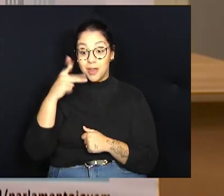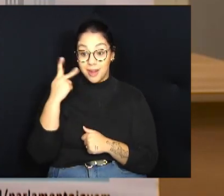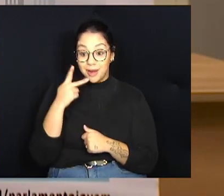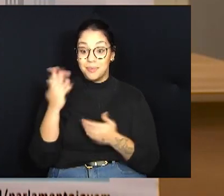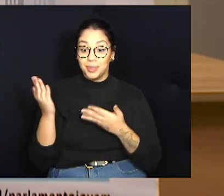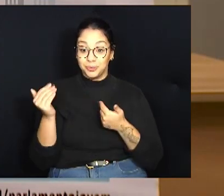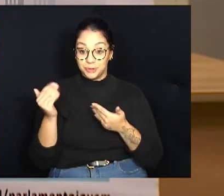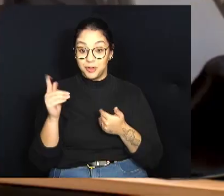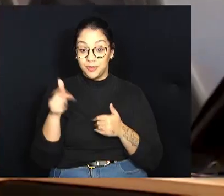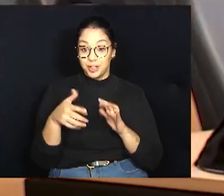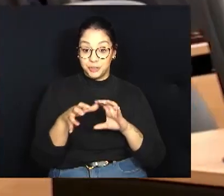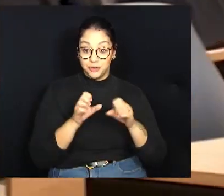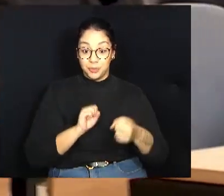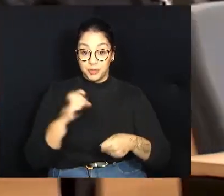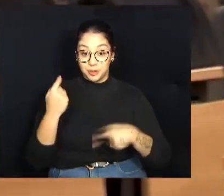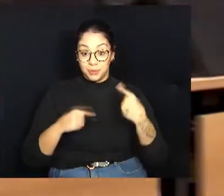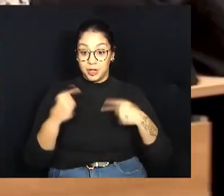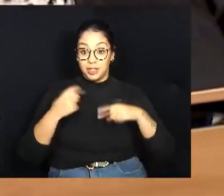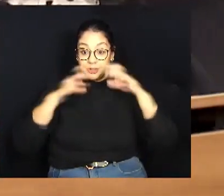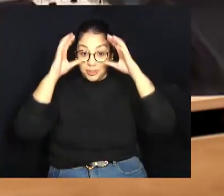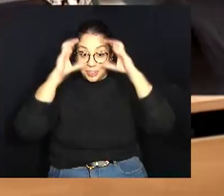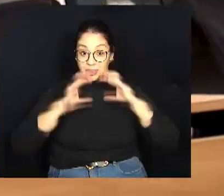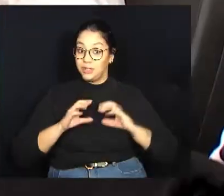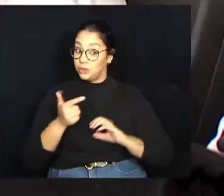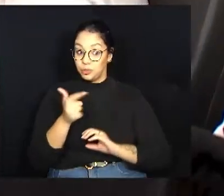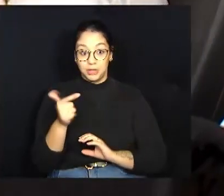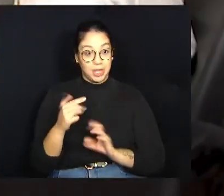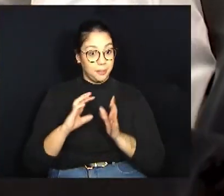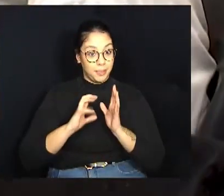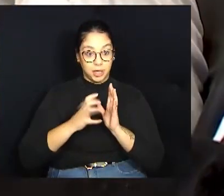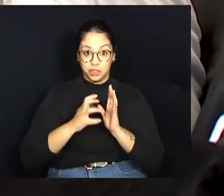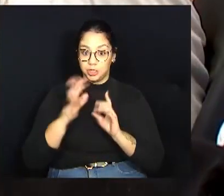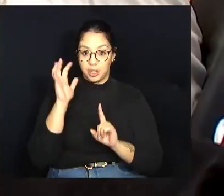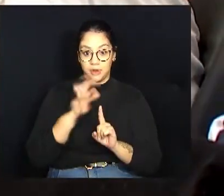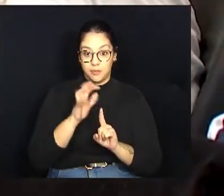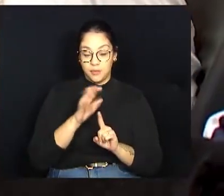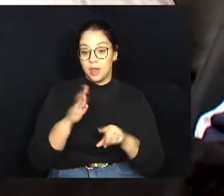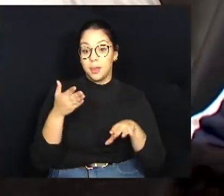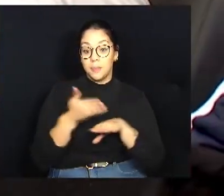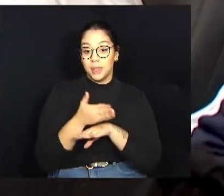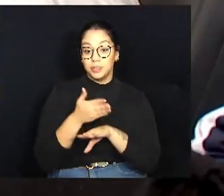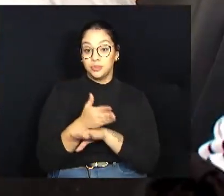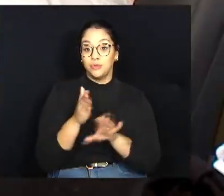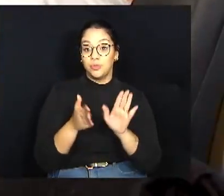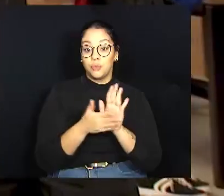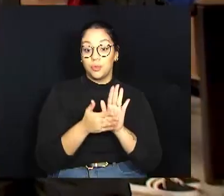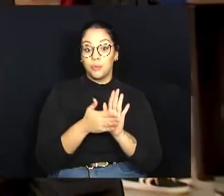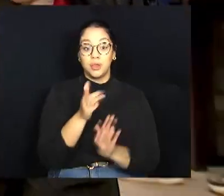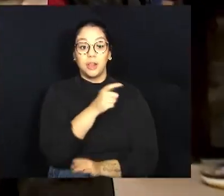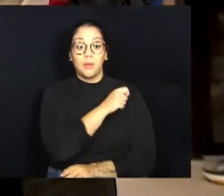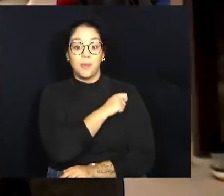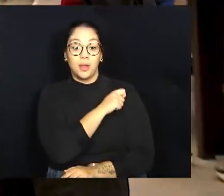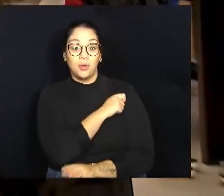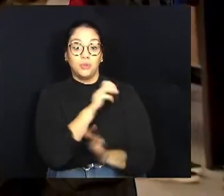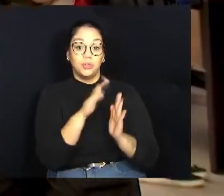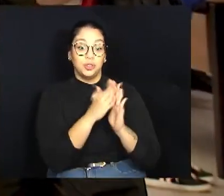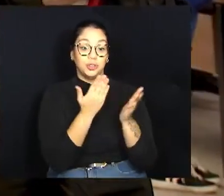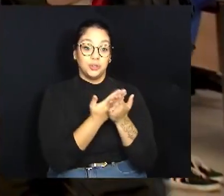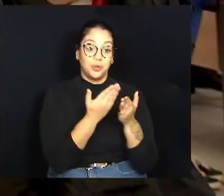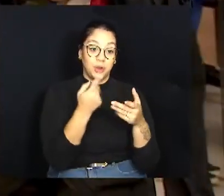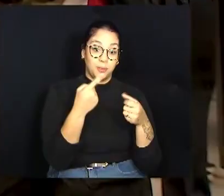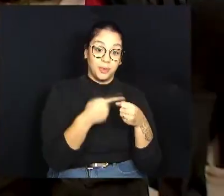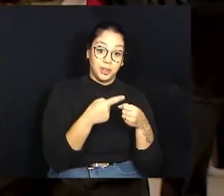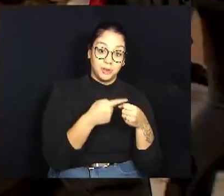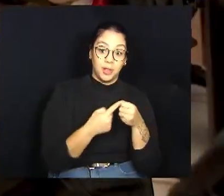política e cidadã, sem viés partidário. Participam da iniciativa os alunos de escolas municipais,